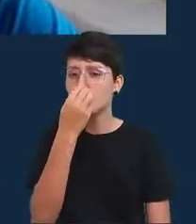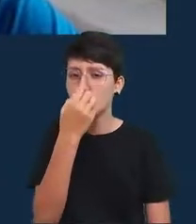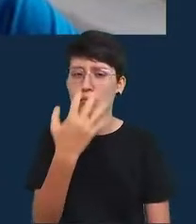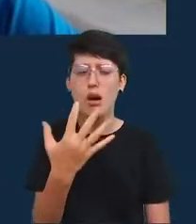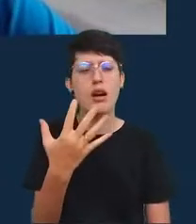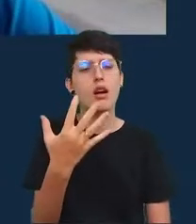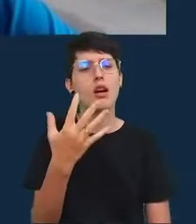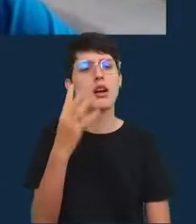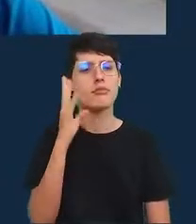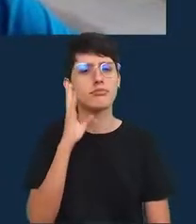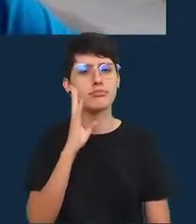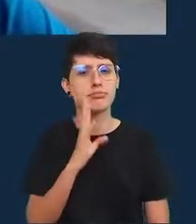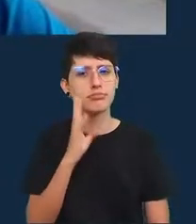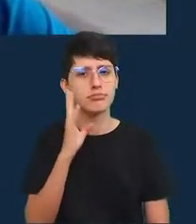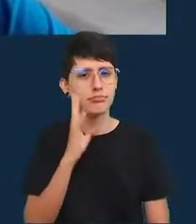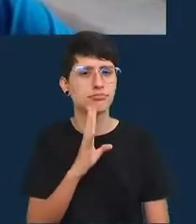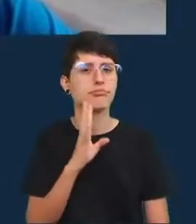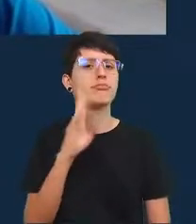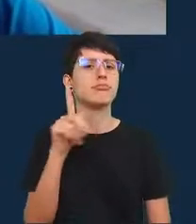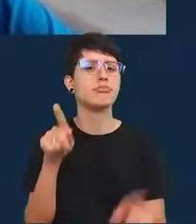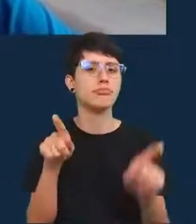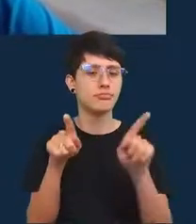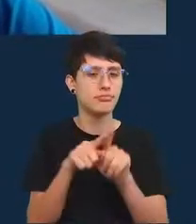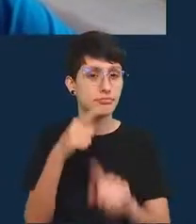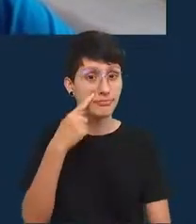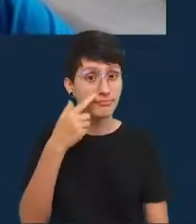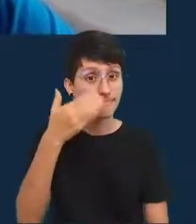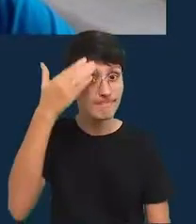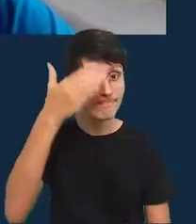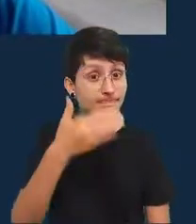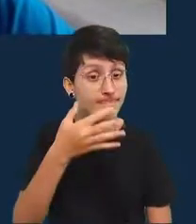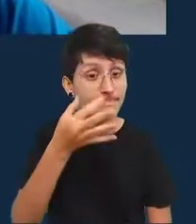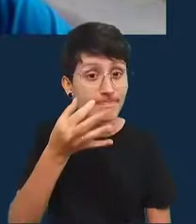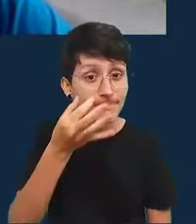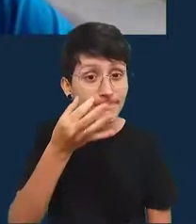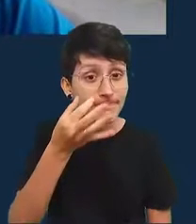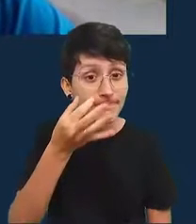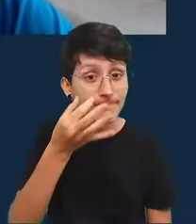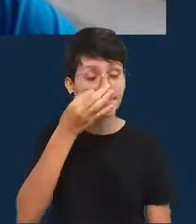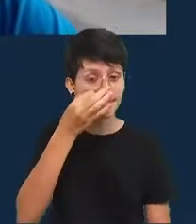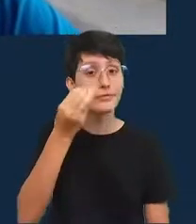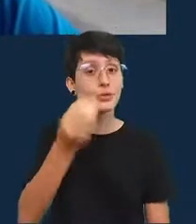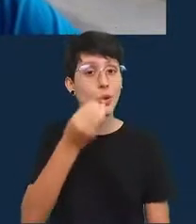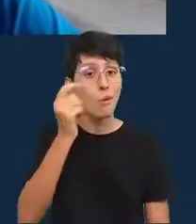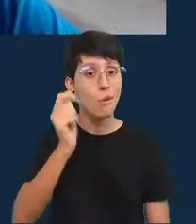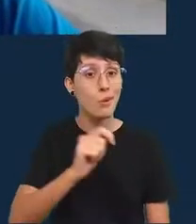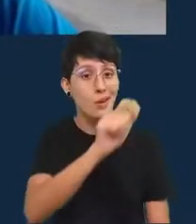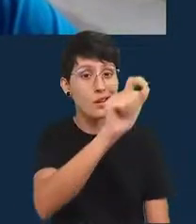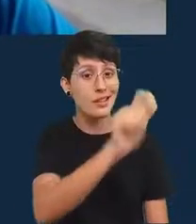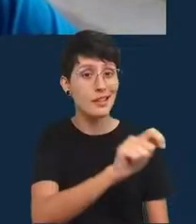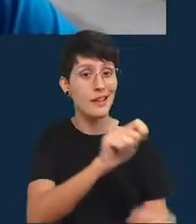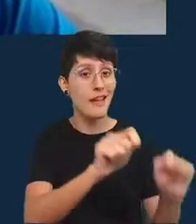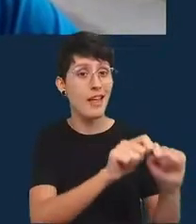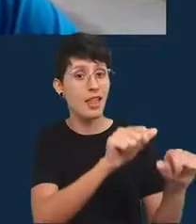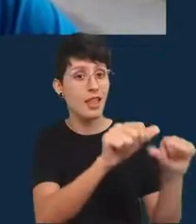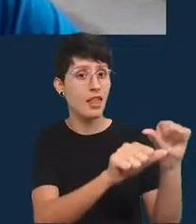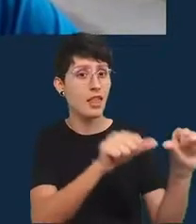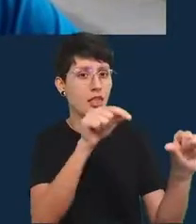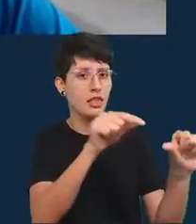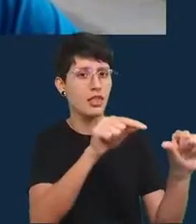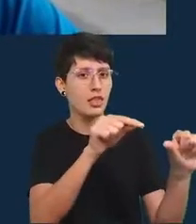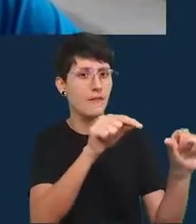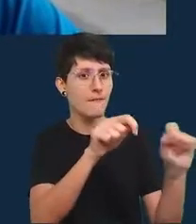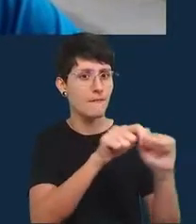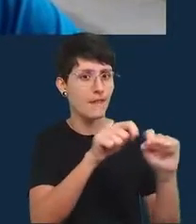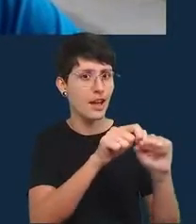bacana testemunhar essas coisas como as pessoas conseguem transformar algo tão complexo em algo que